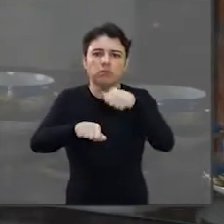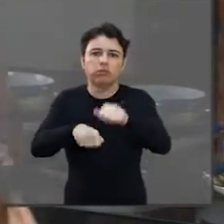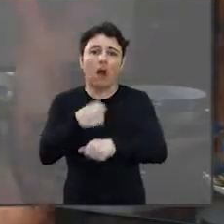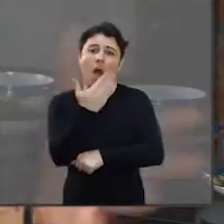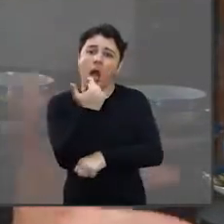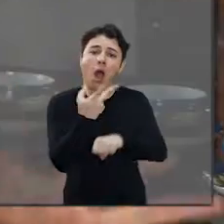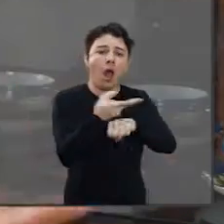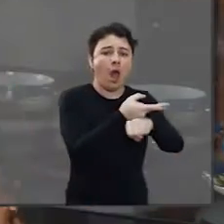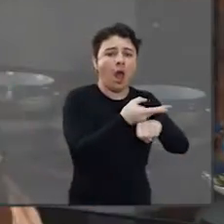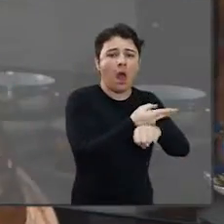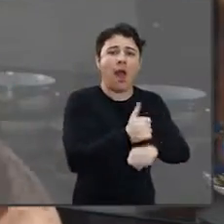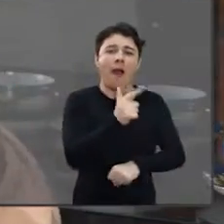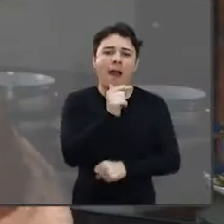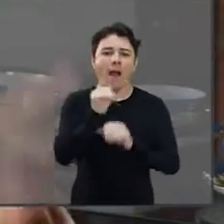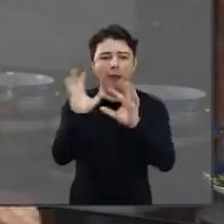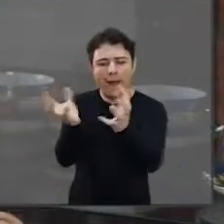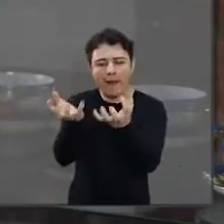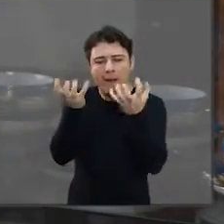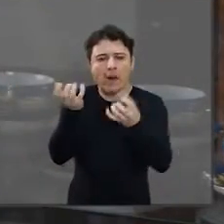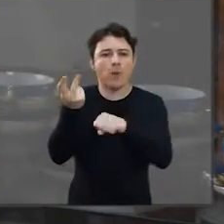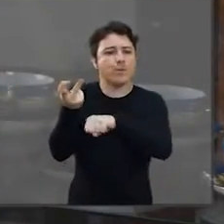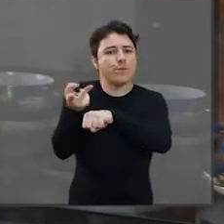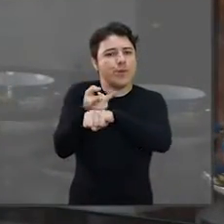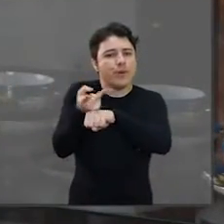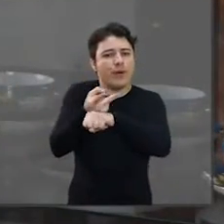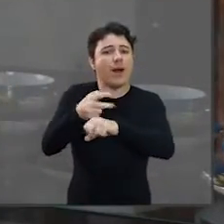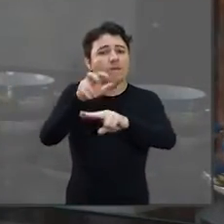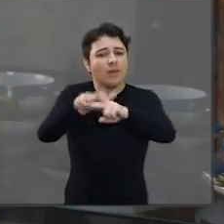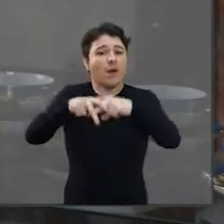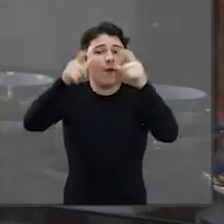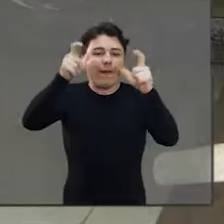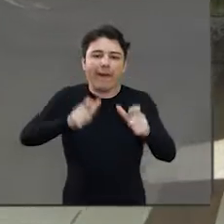E por onde passaram, conforme as condições do local,